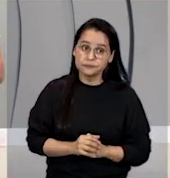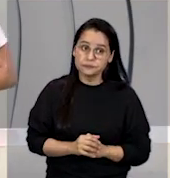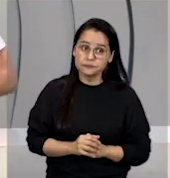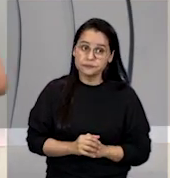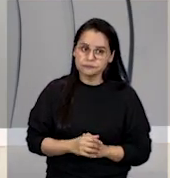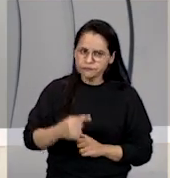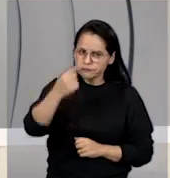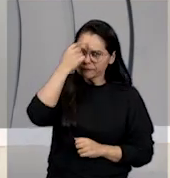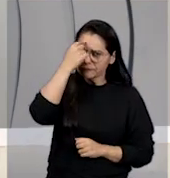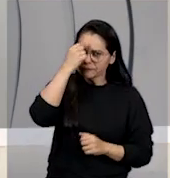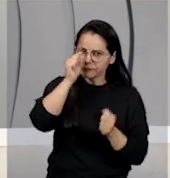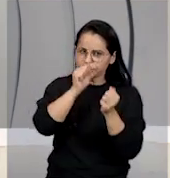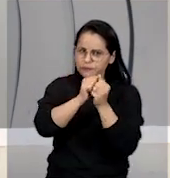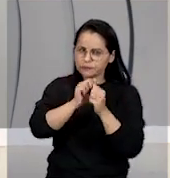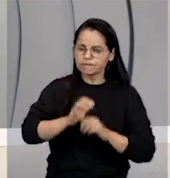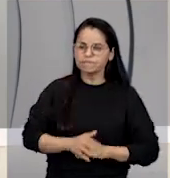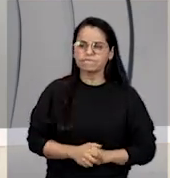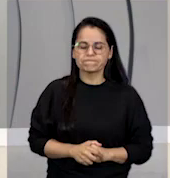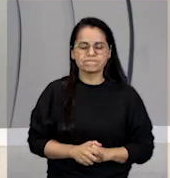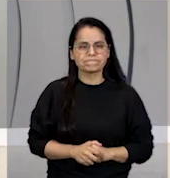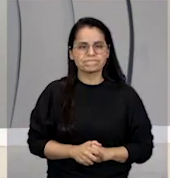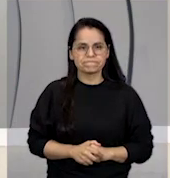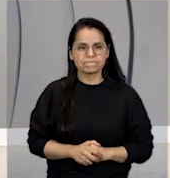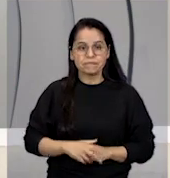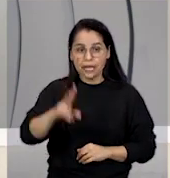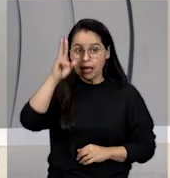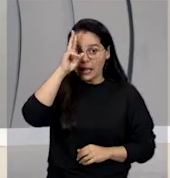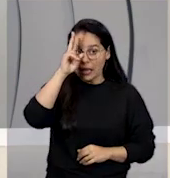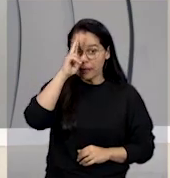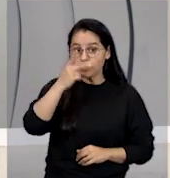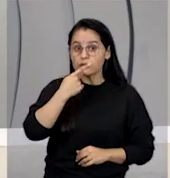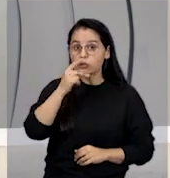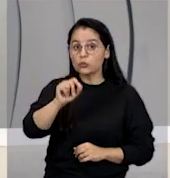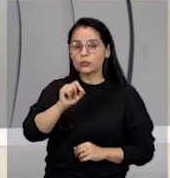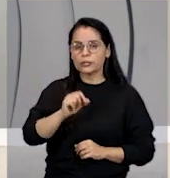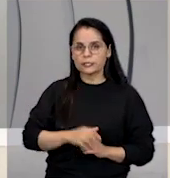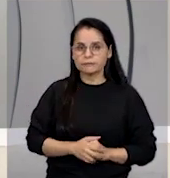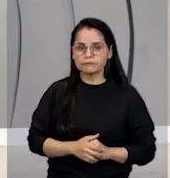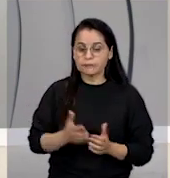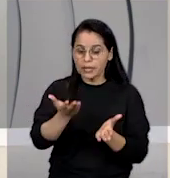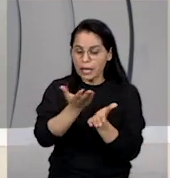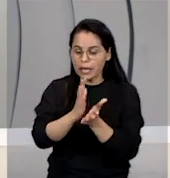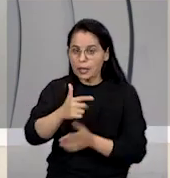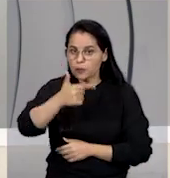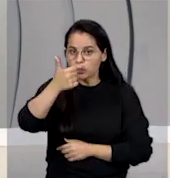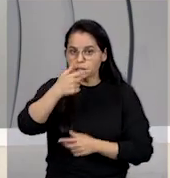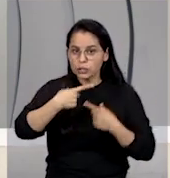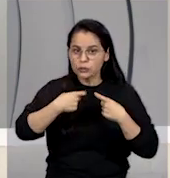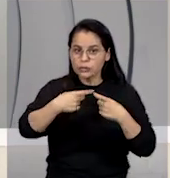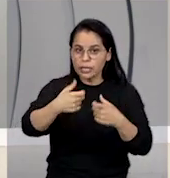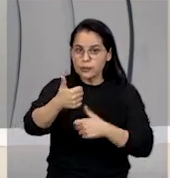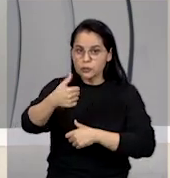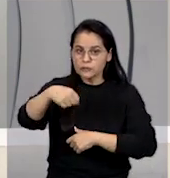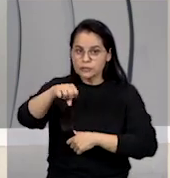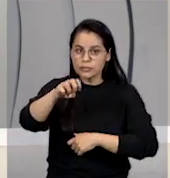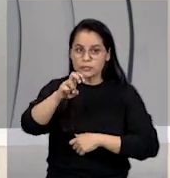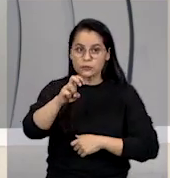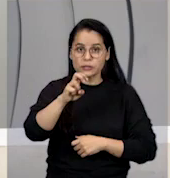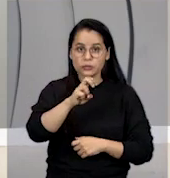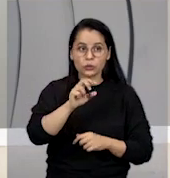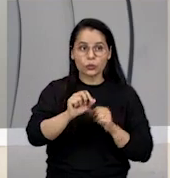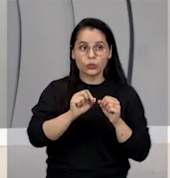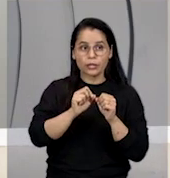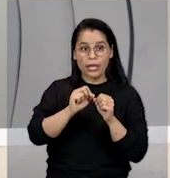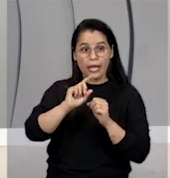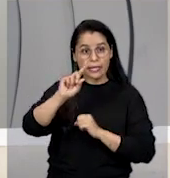Vamos pensar um pouquinho nisso, gente. Lembra que a gente falou que terminou a Segunda Guerra, em 1945, e depois, em